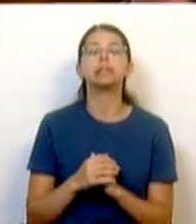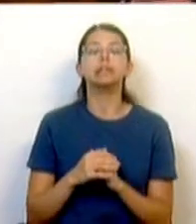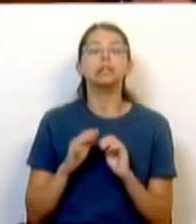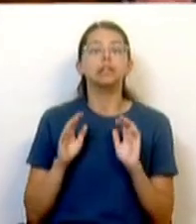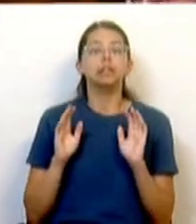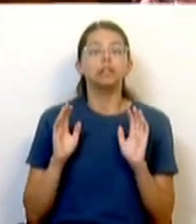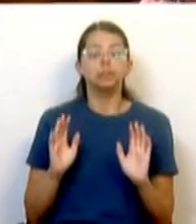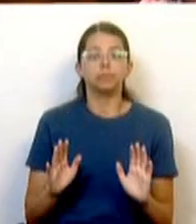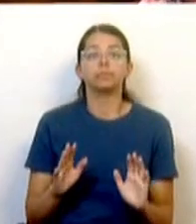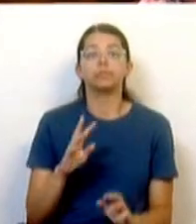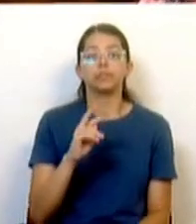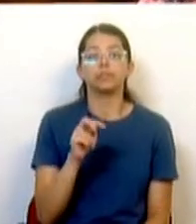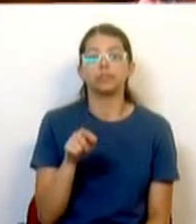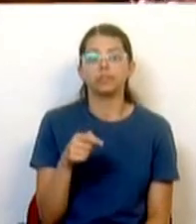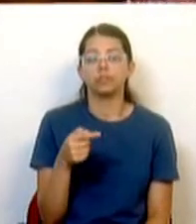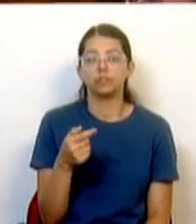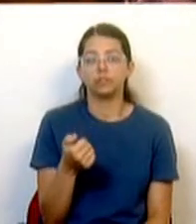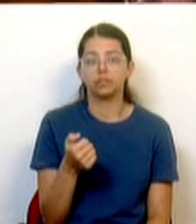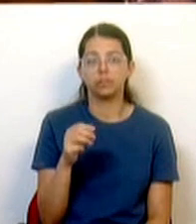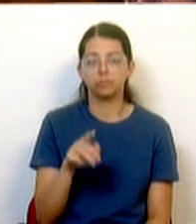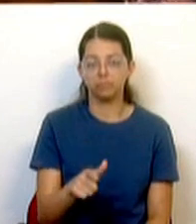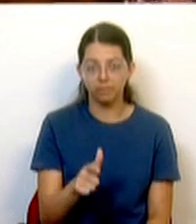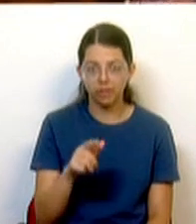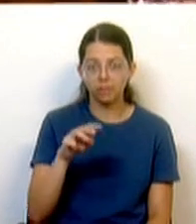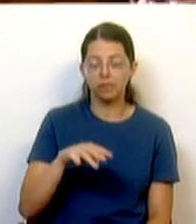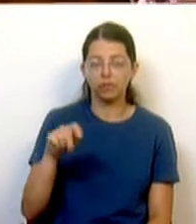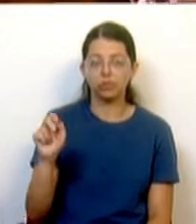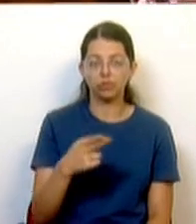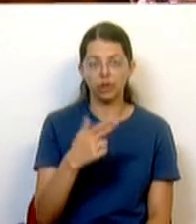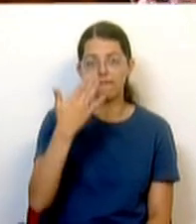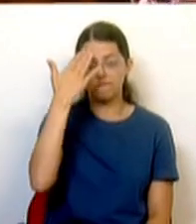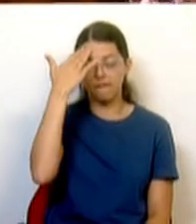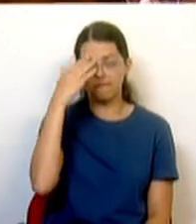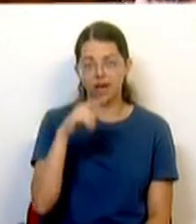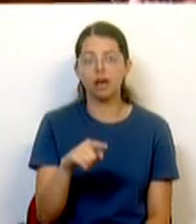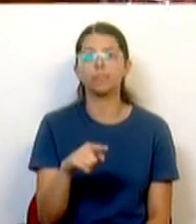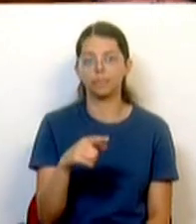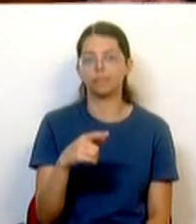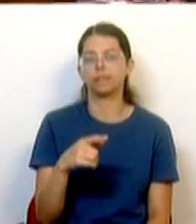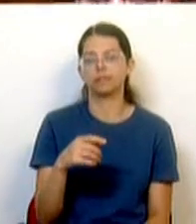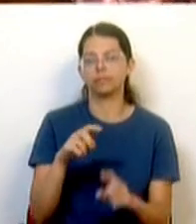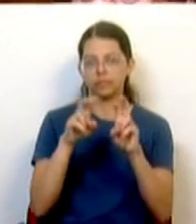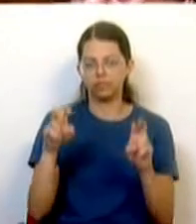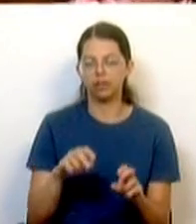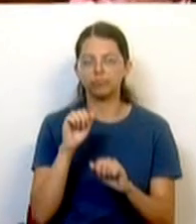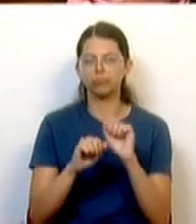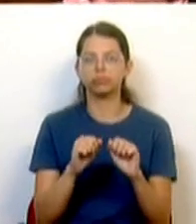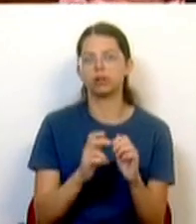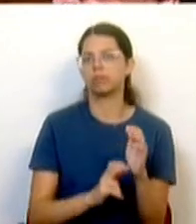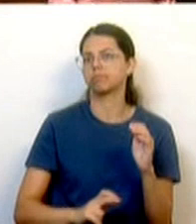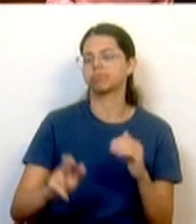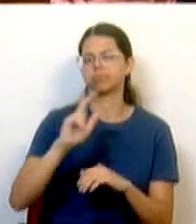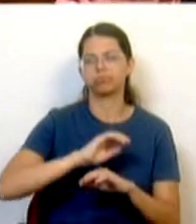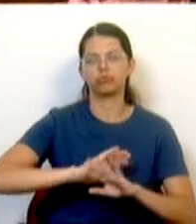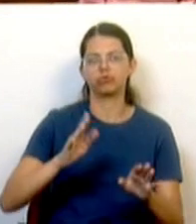os 3,5 mil milhões de euros que estavam previstos para este instrumento financeiro foram largamente ultrapassados nos últimos cinco